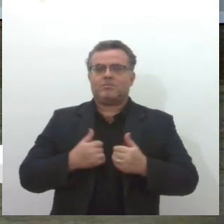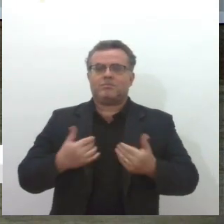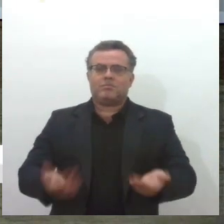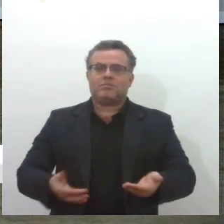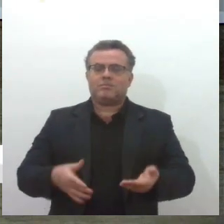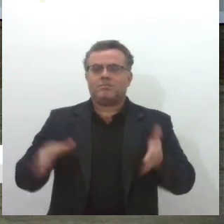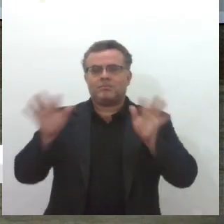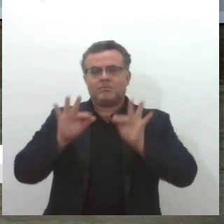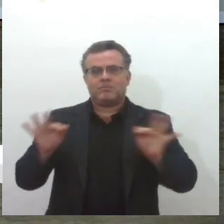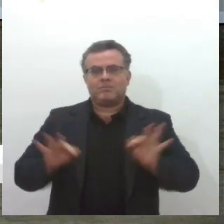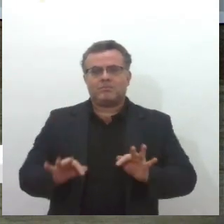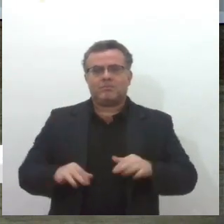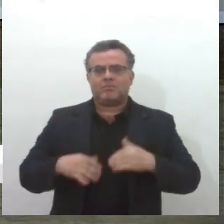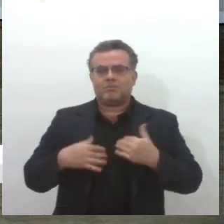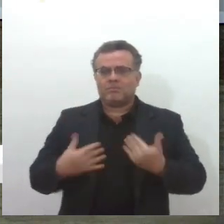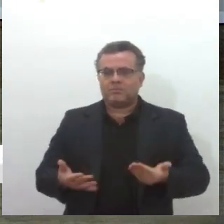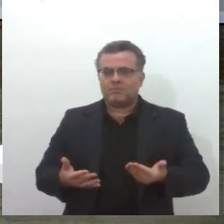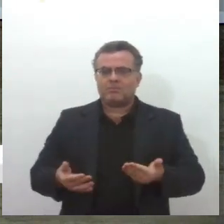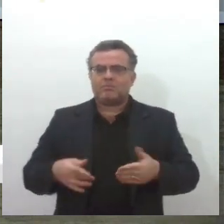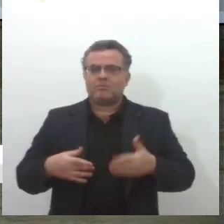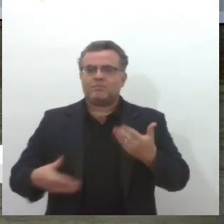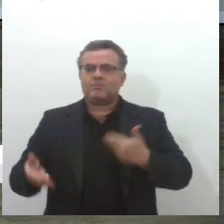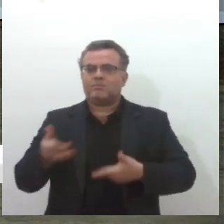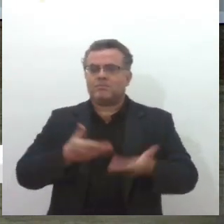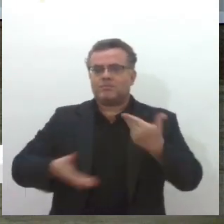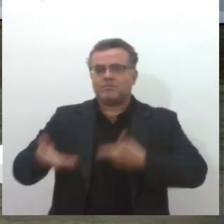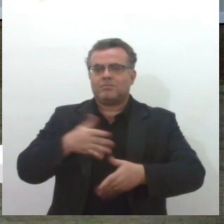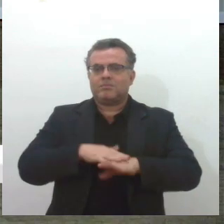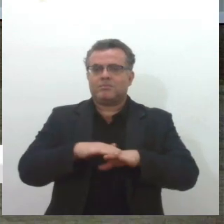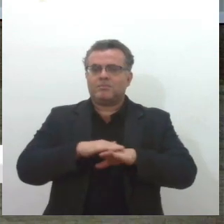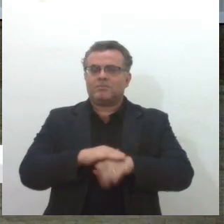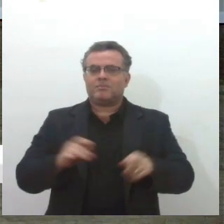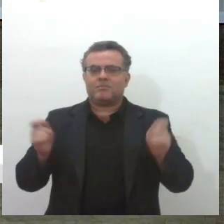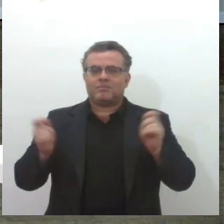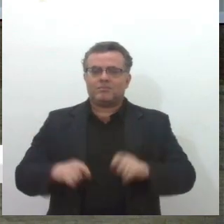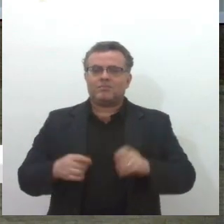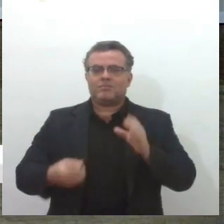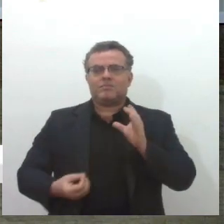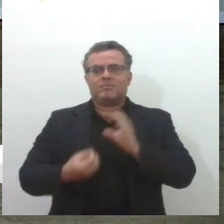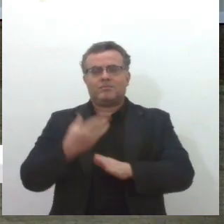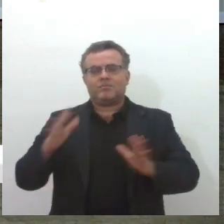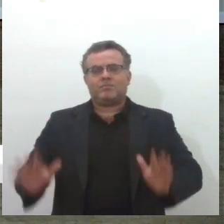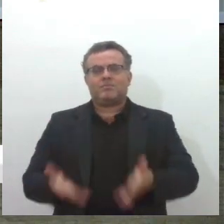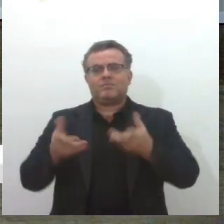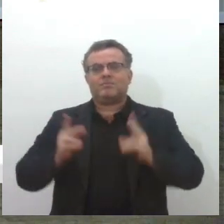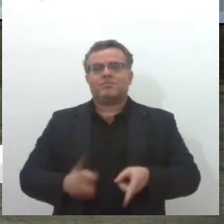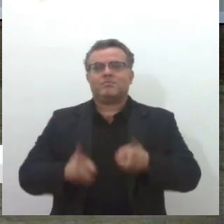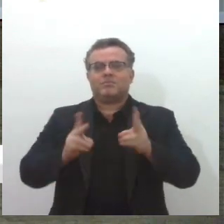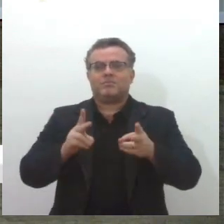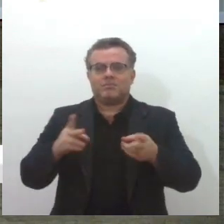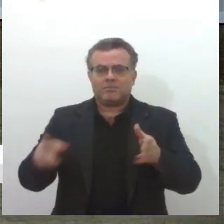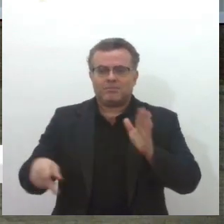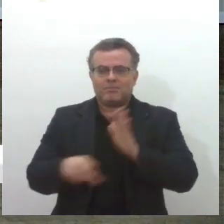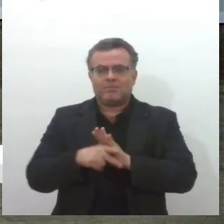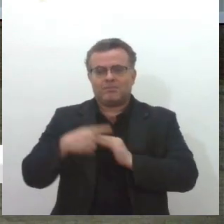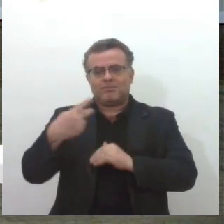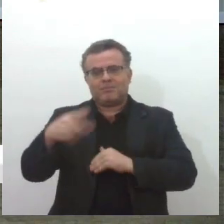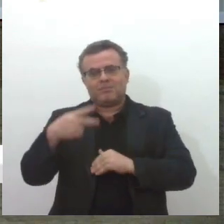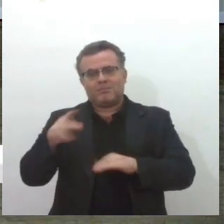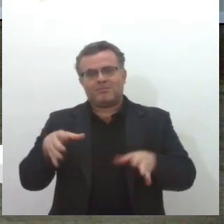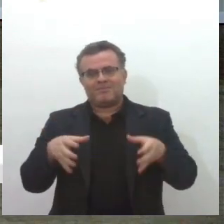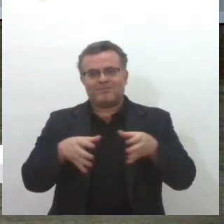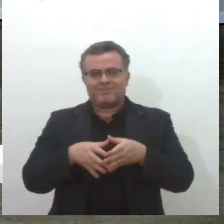feliz de saber que pelo menos essa breve conversa já deu para surgir aí um incentivo para essa troca de material.